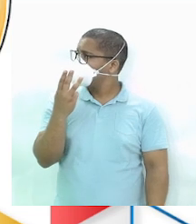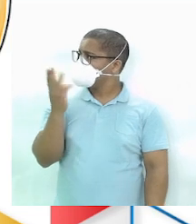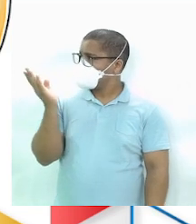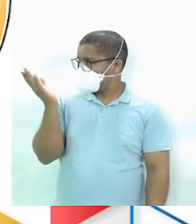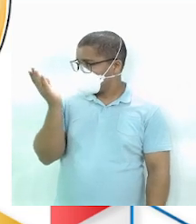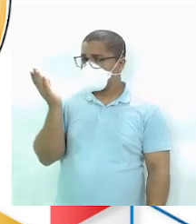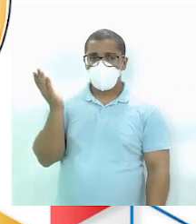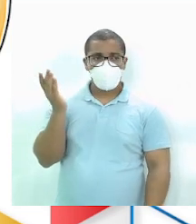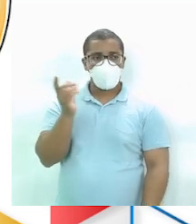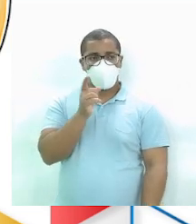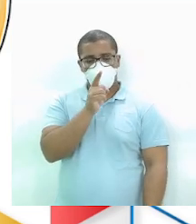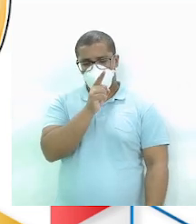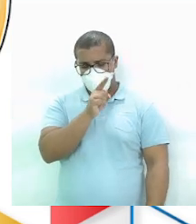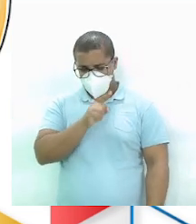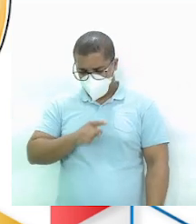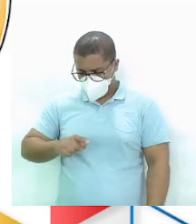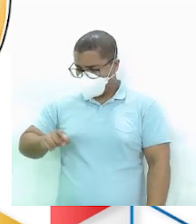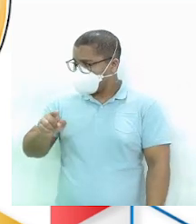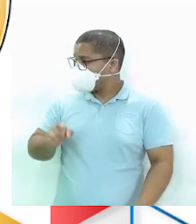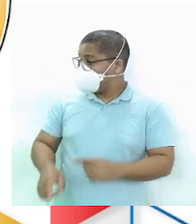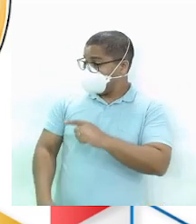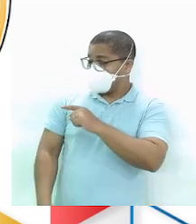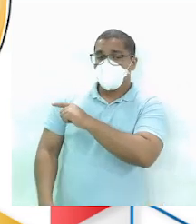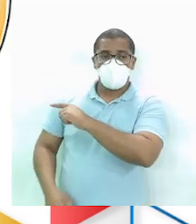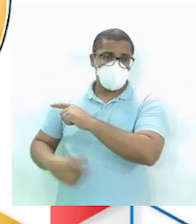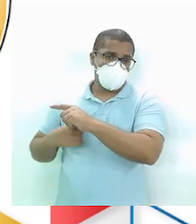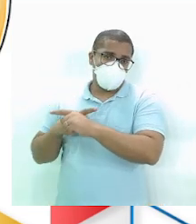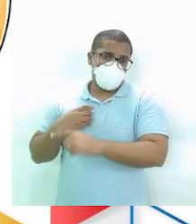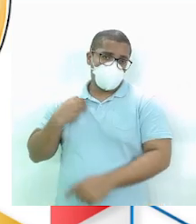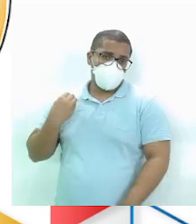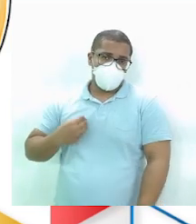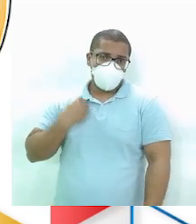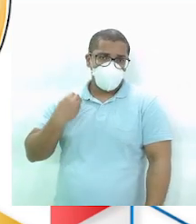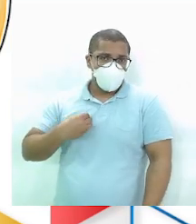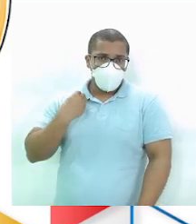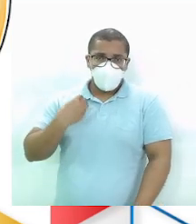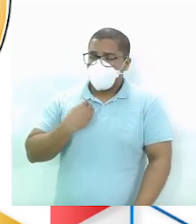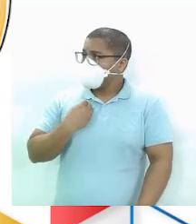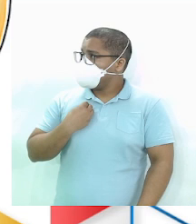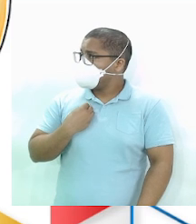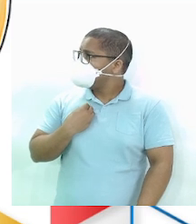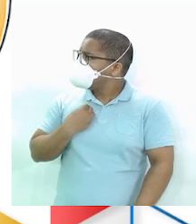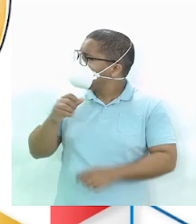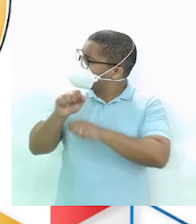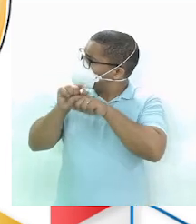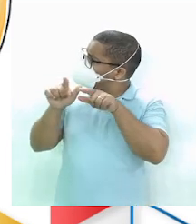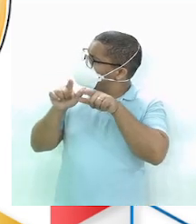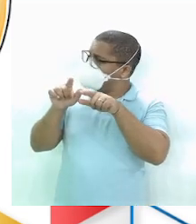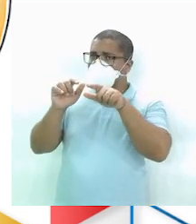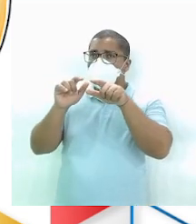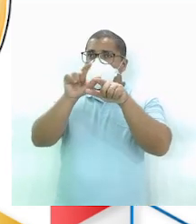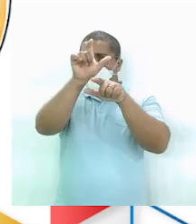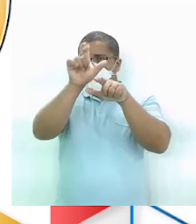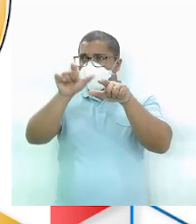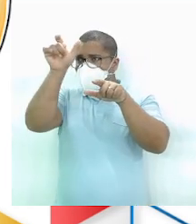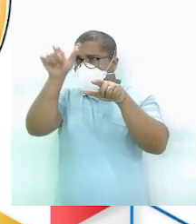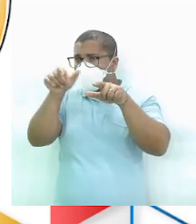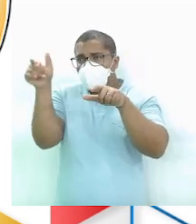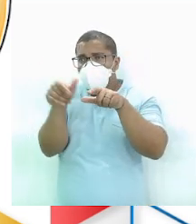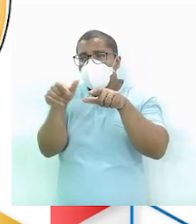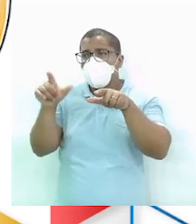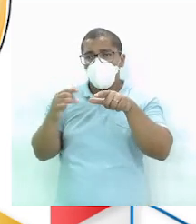Porque os outros pedaços Estão expostos E os que não estão Estão na barriguinha Dos dois Tá bom? Então Item A